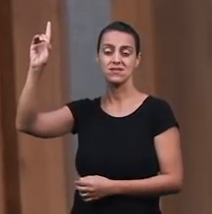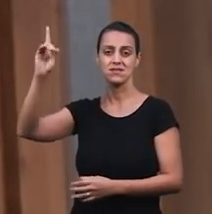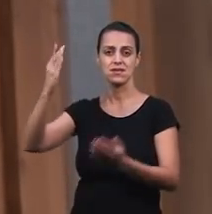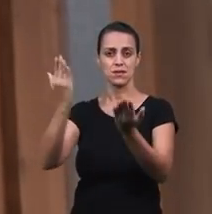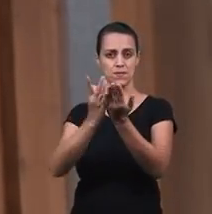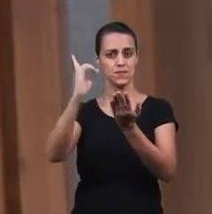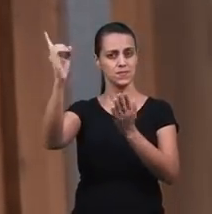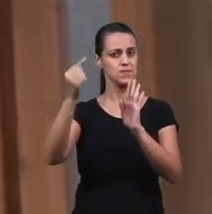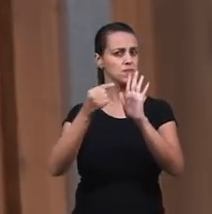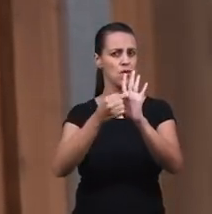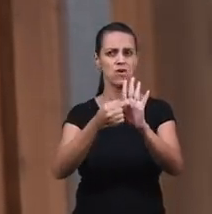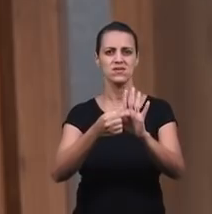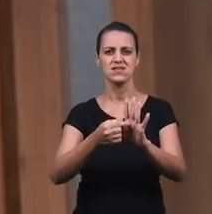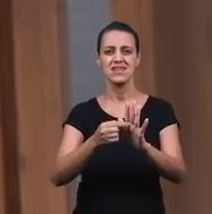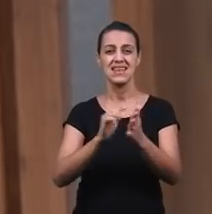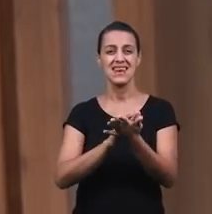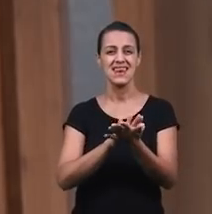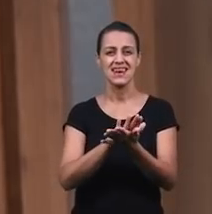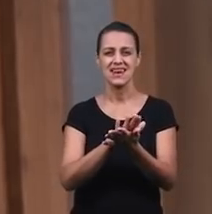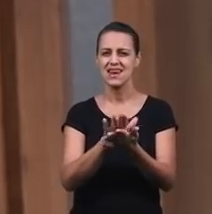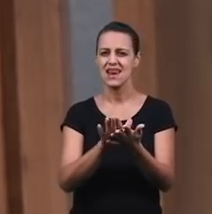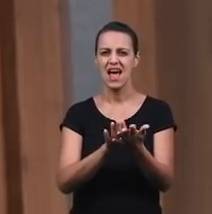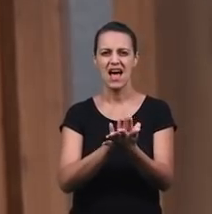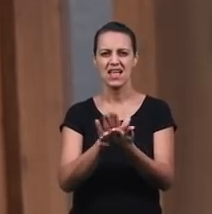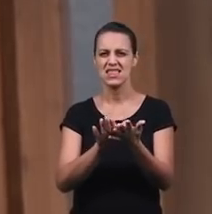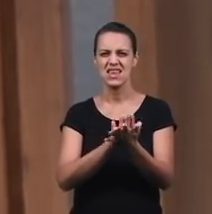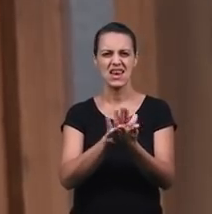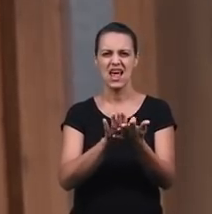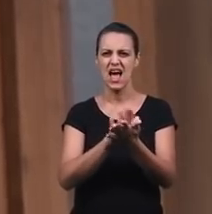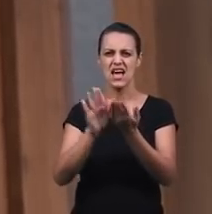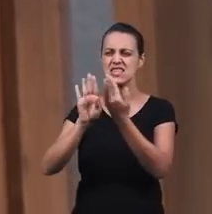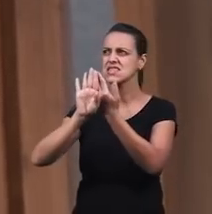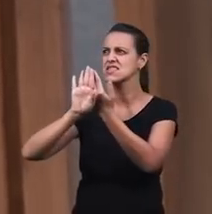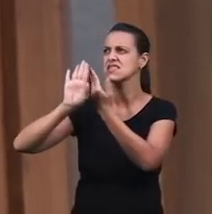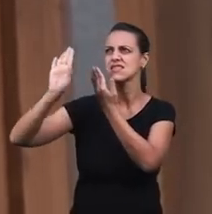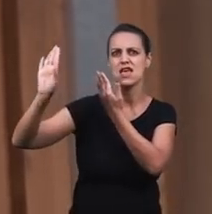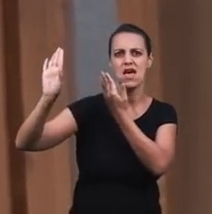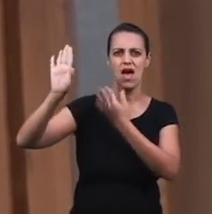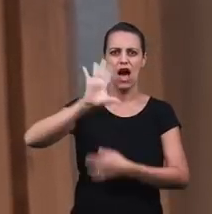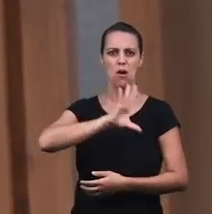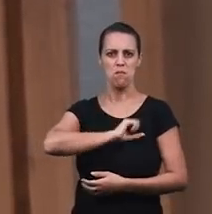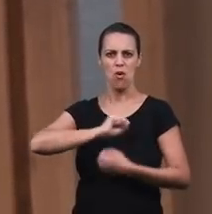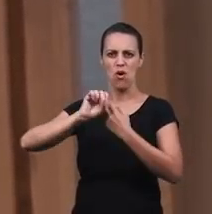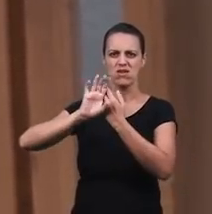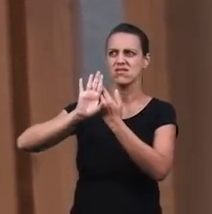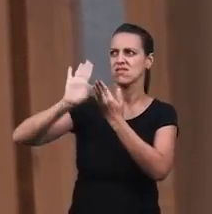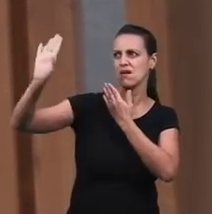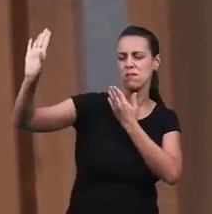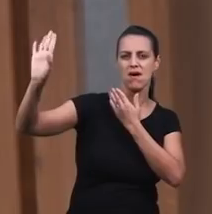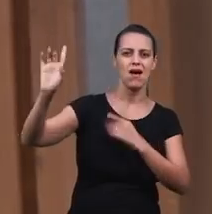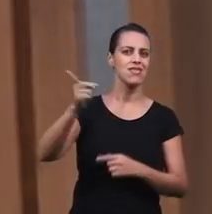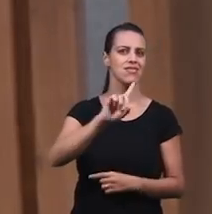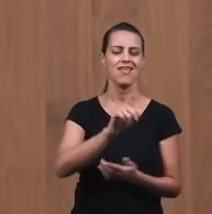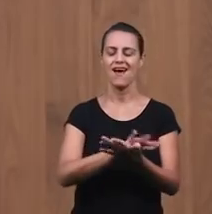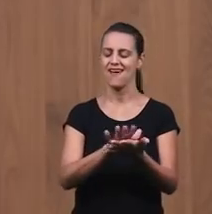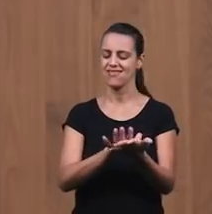diz Que nada Nada nos separará Do amor de Deus Que está em Cristo Jesus